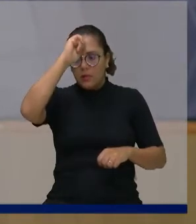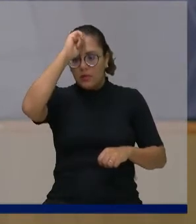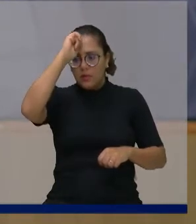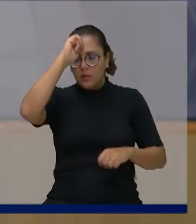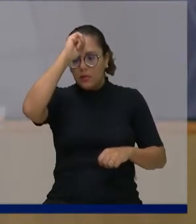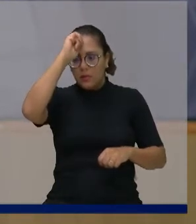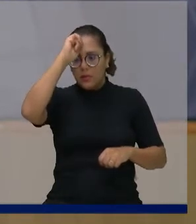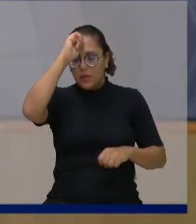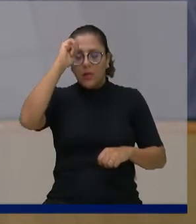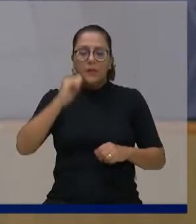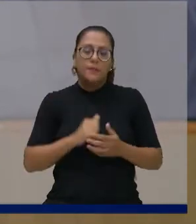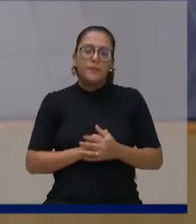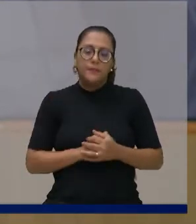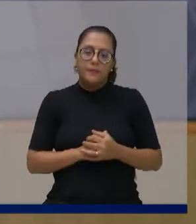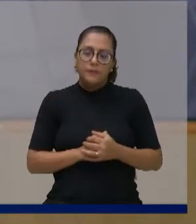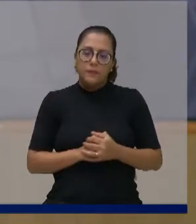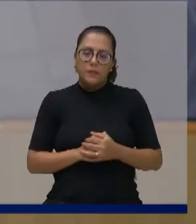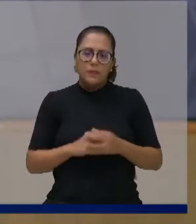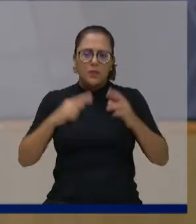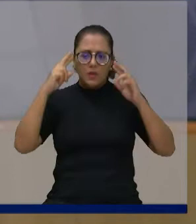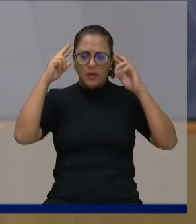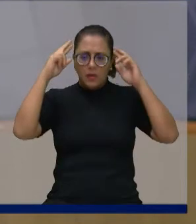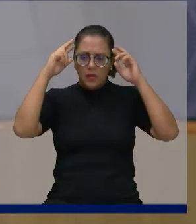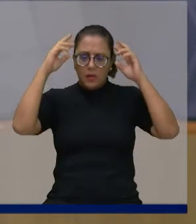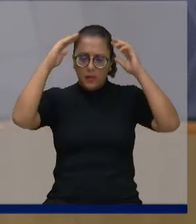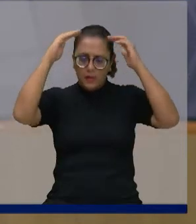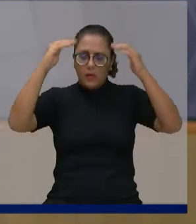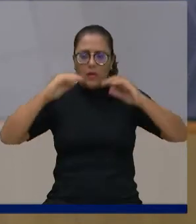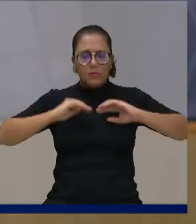Agora, a maneira, vamos lá,